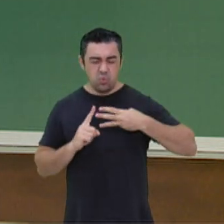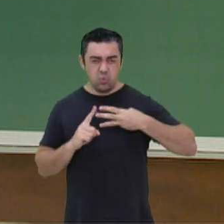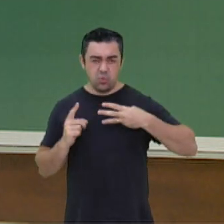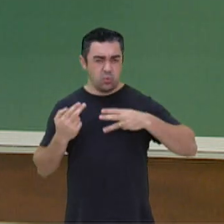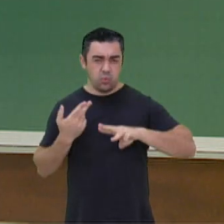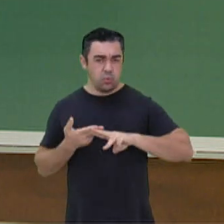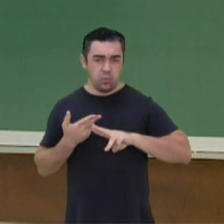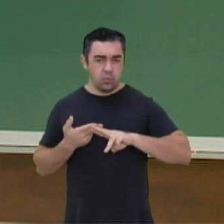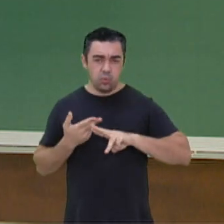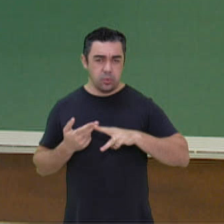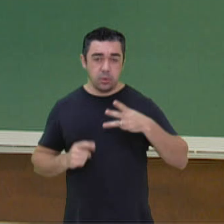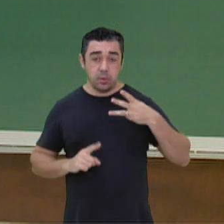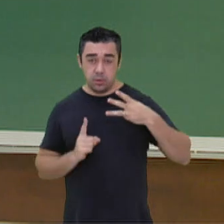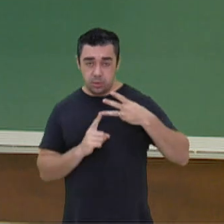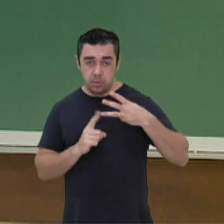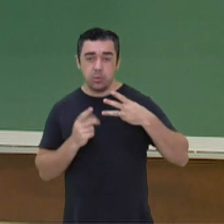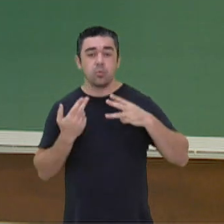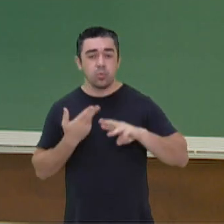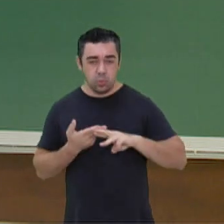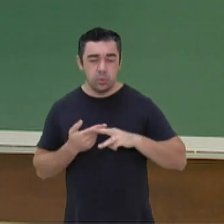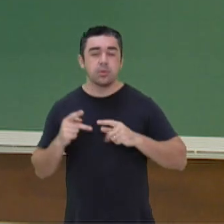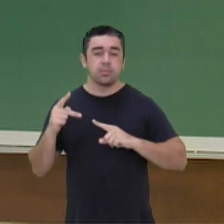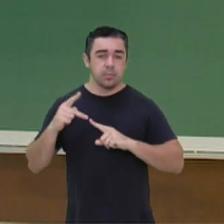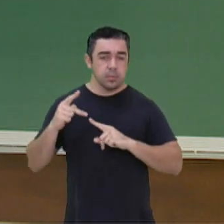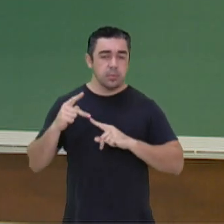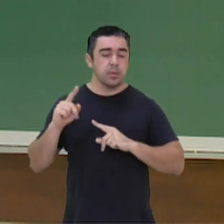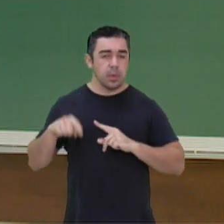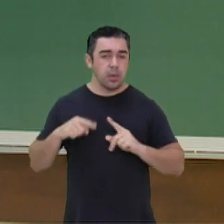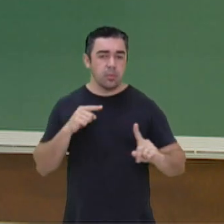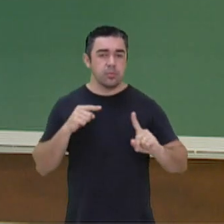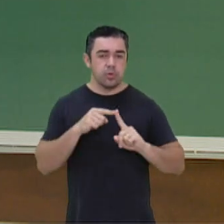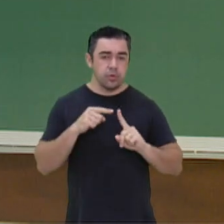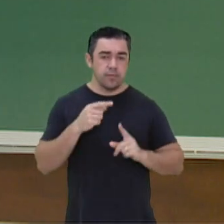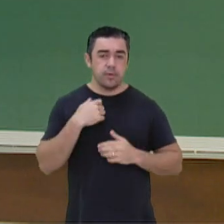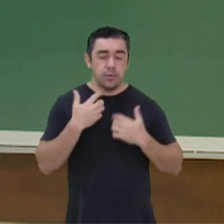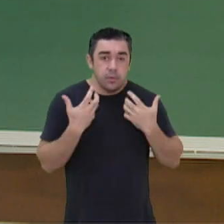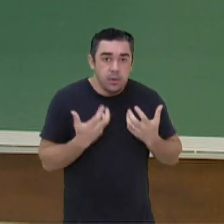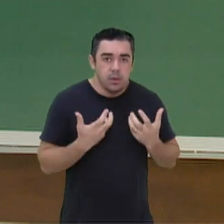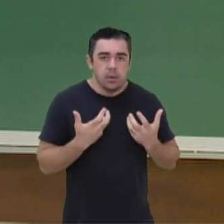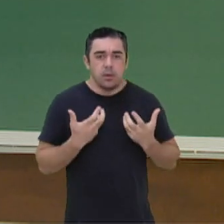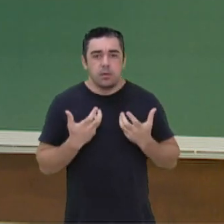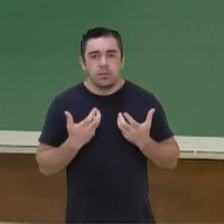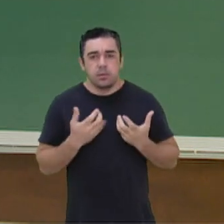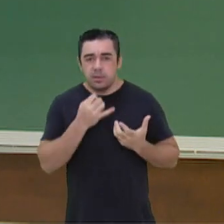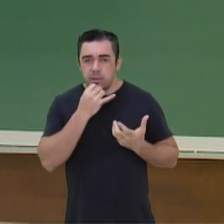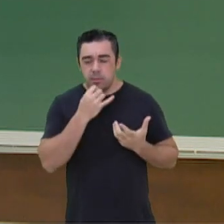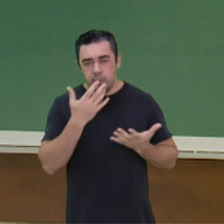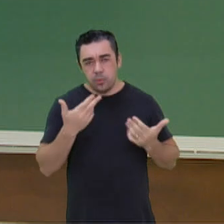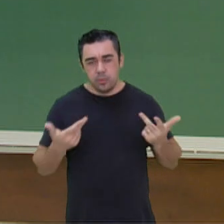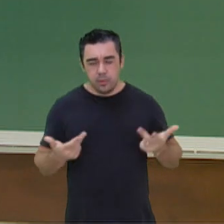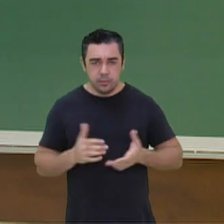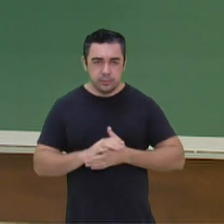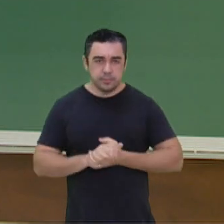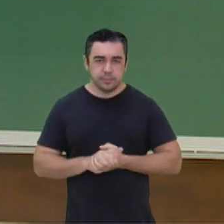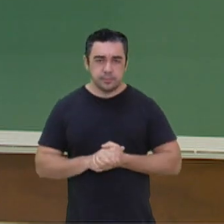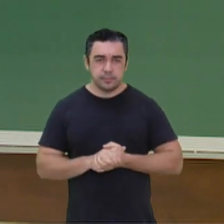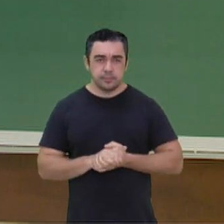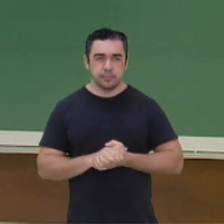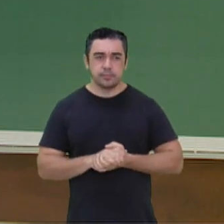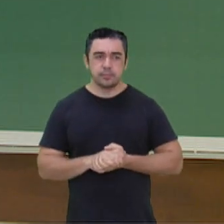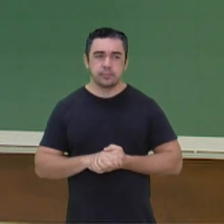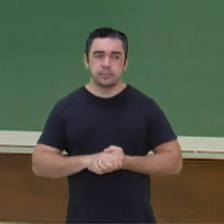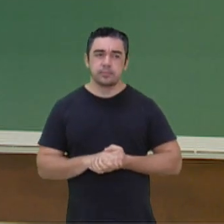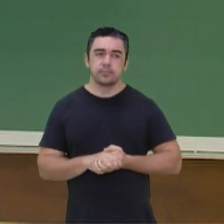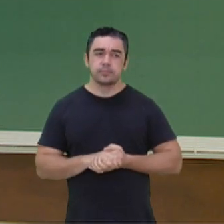Aquela que vai utilizar é no sentido de objetivar, desejar, querer, almejar alguma coisa. Perfeito?